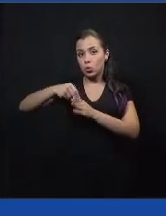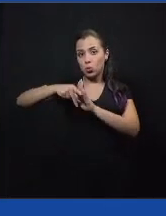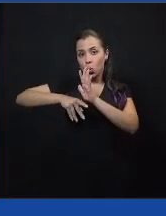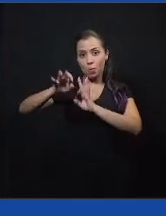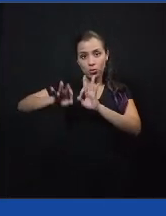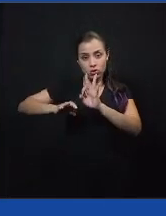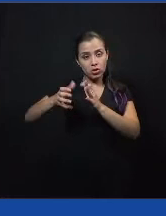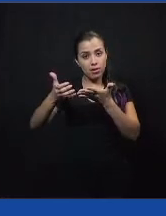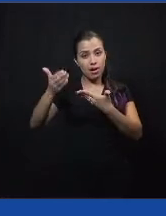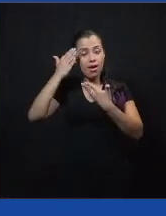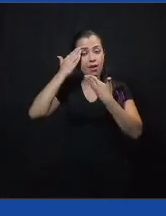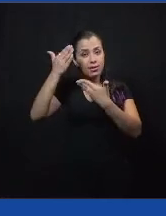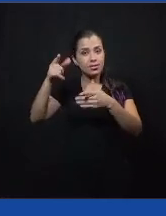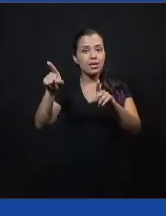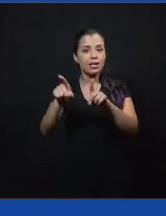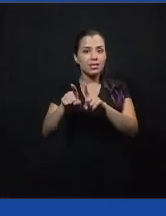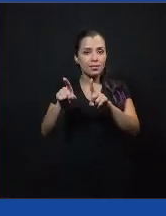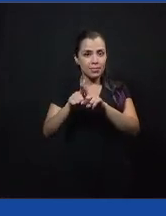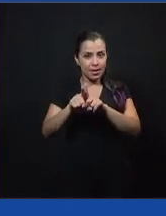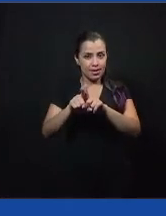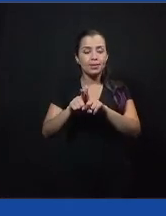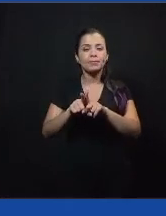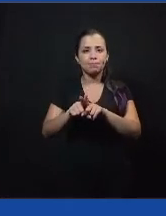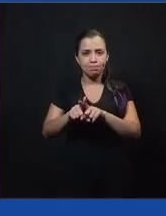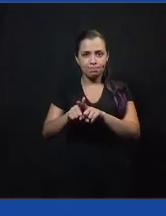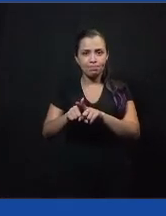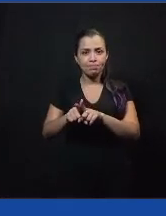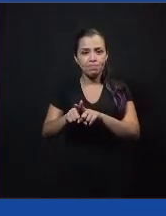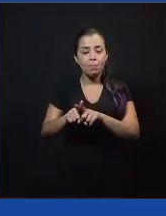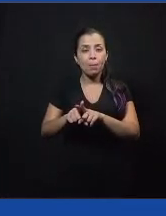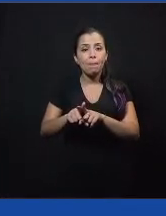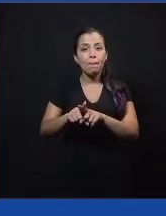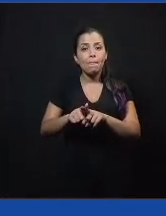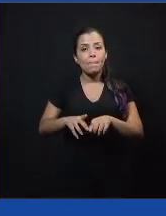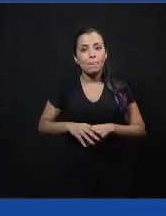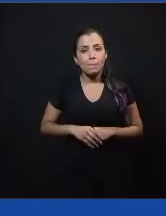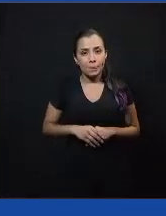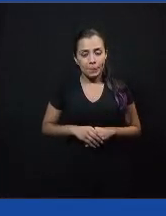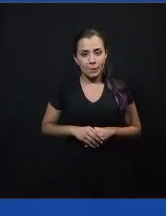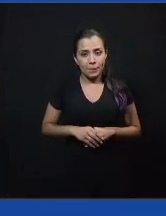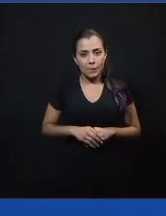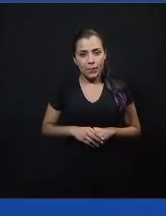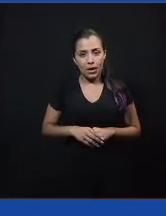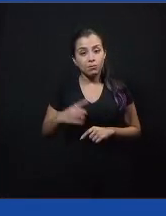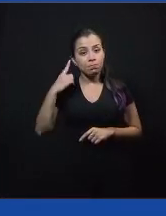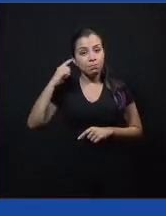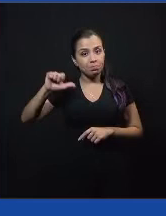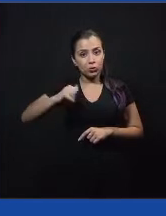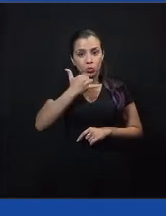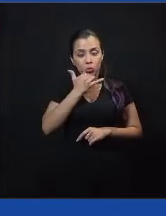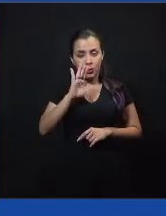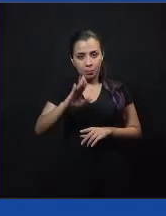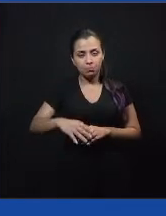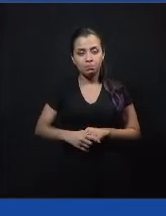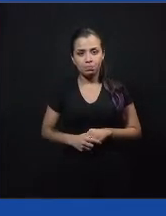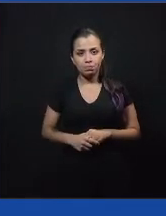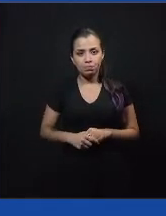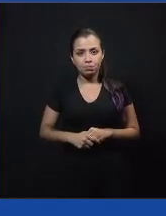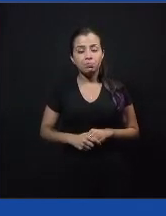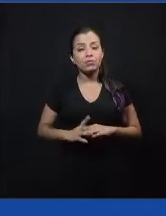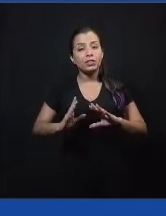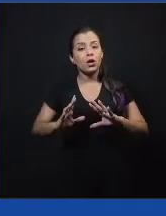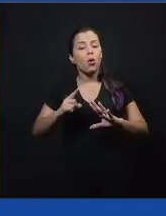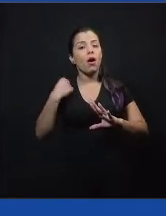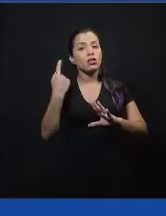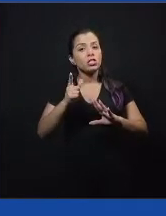Queria agradecer a Jaque, que ficou editando essas coisas. No fundo, é um compilado de depoimentos, porque a gente está em pandemia, a gente teve toda a